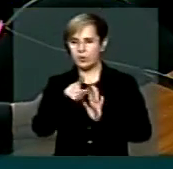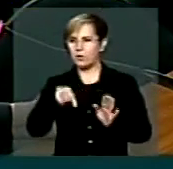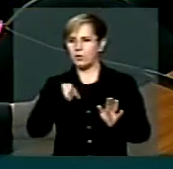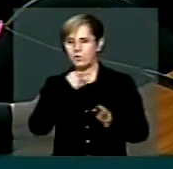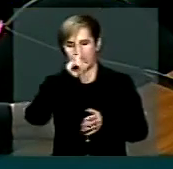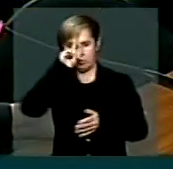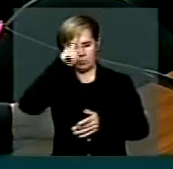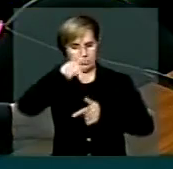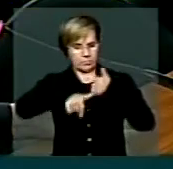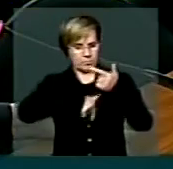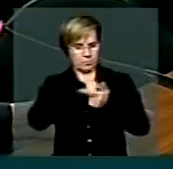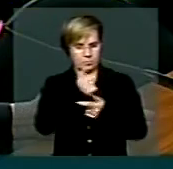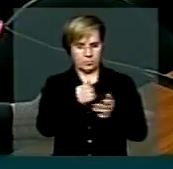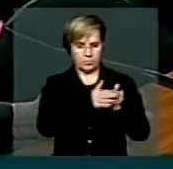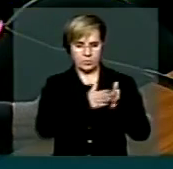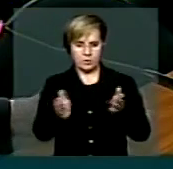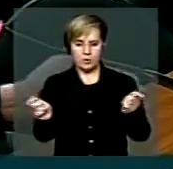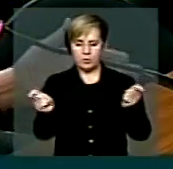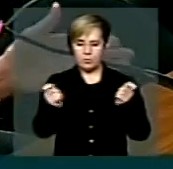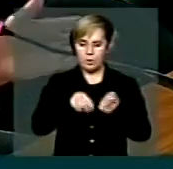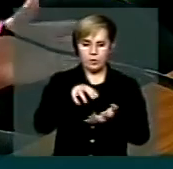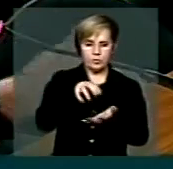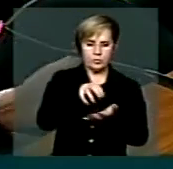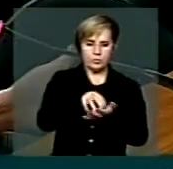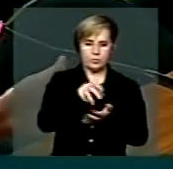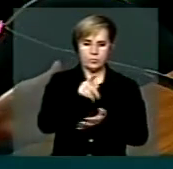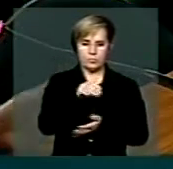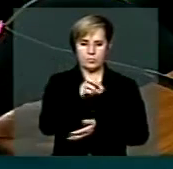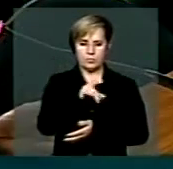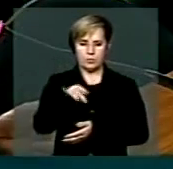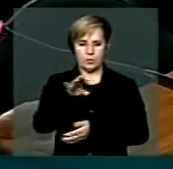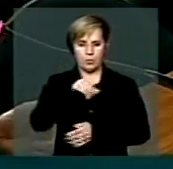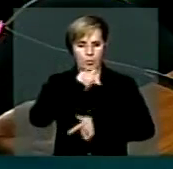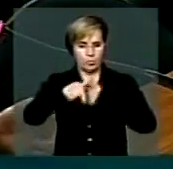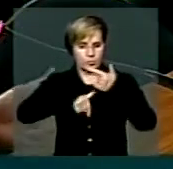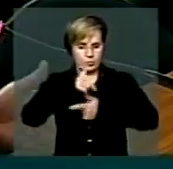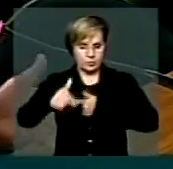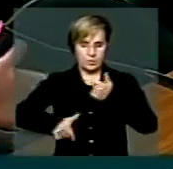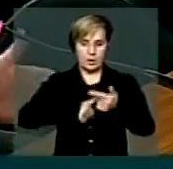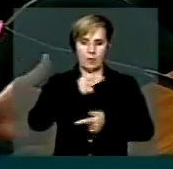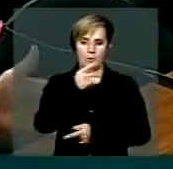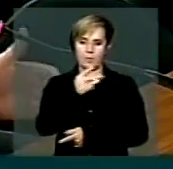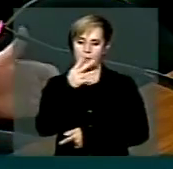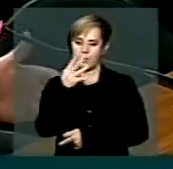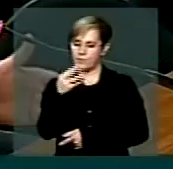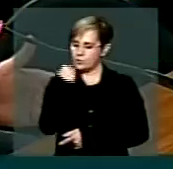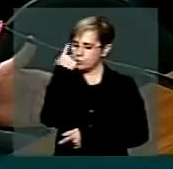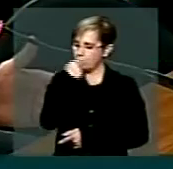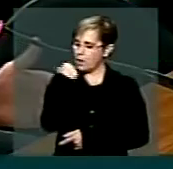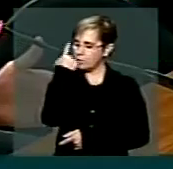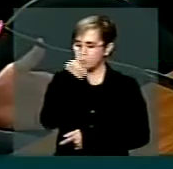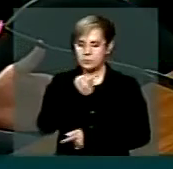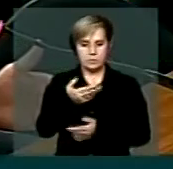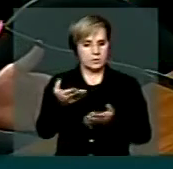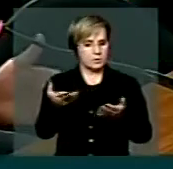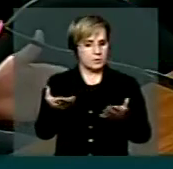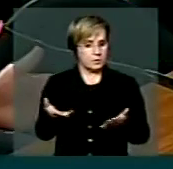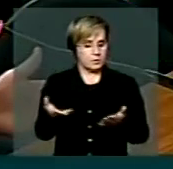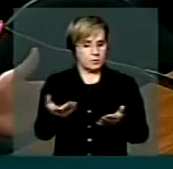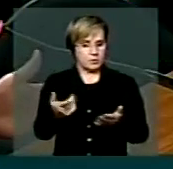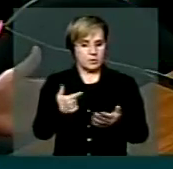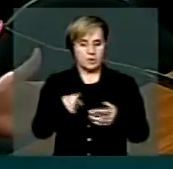fazer que os nossos portos trabalhem 24 horas? Essa é uma pergunta que nós não podemos ficar